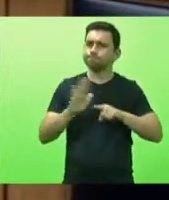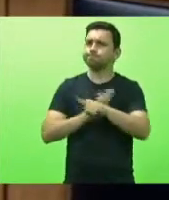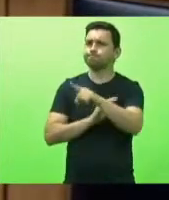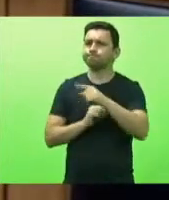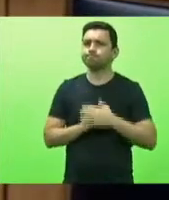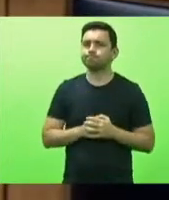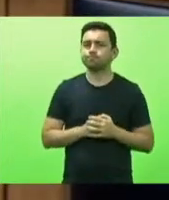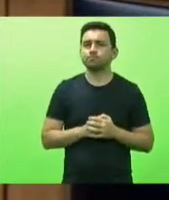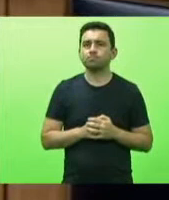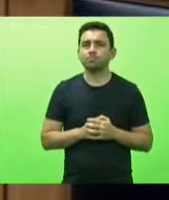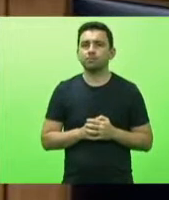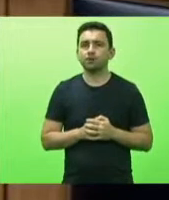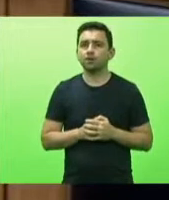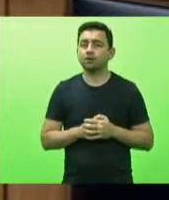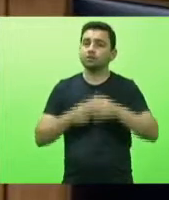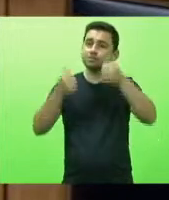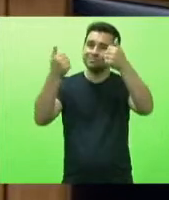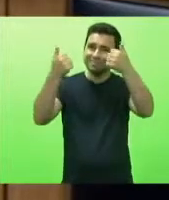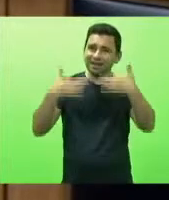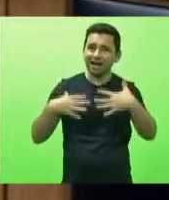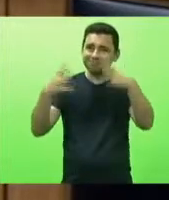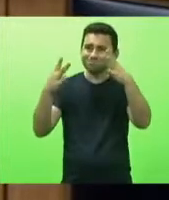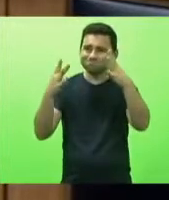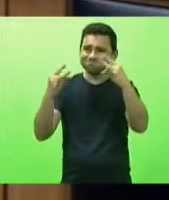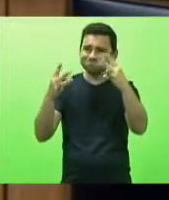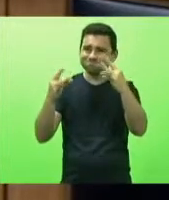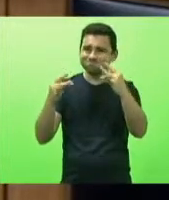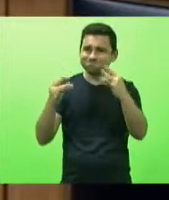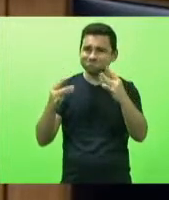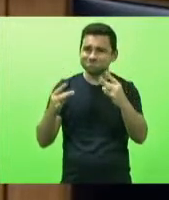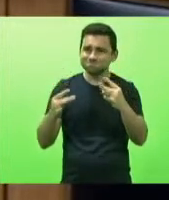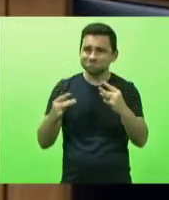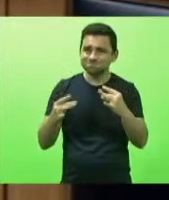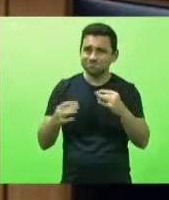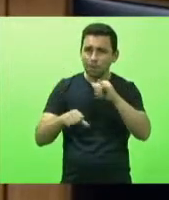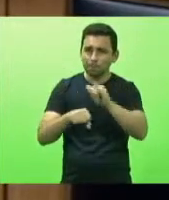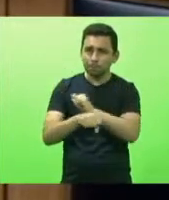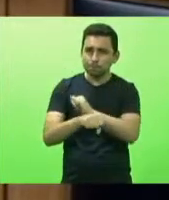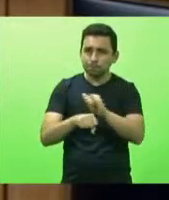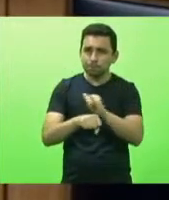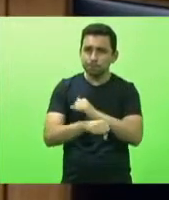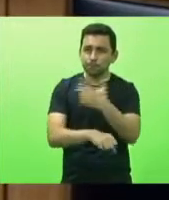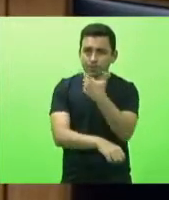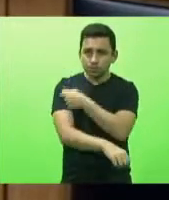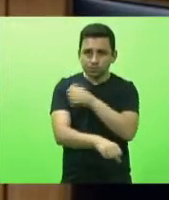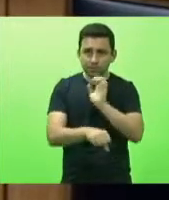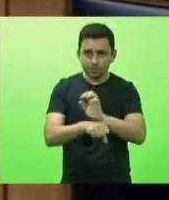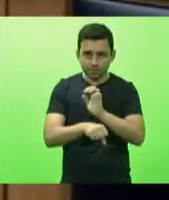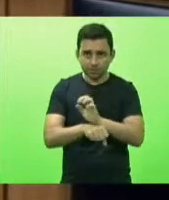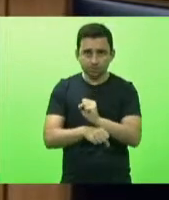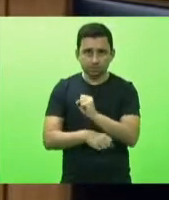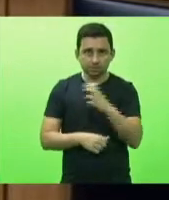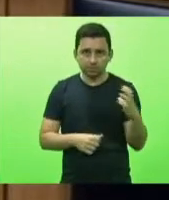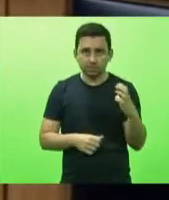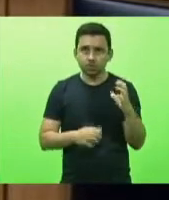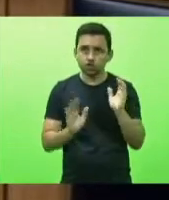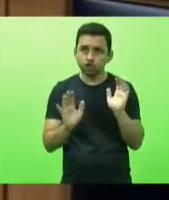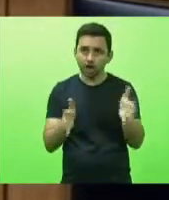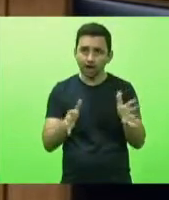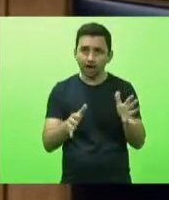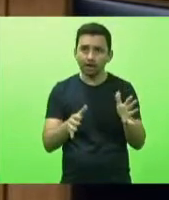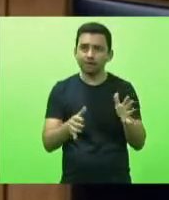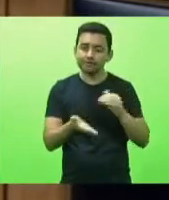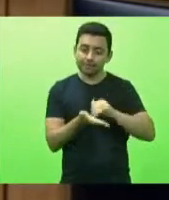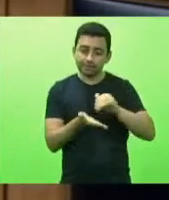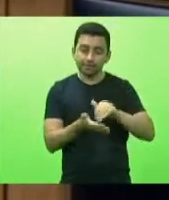uma explanação detalhada acerca do plano estadual de vacinação tratado traçado pela Secretaria de Estado da